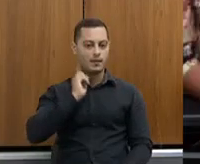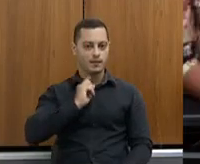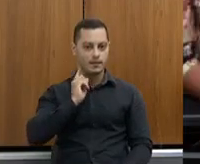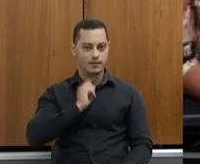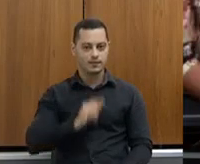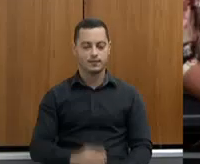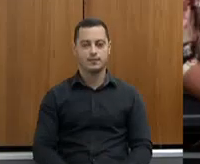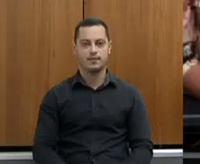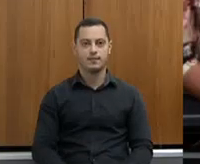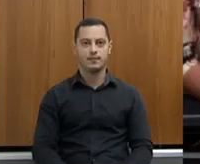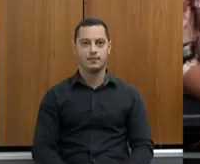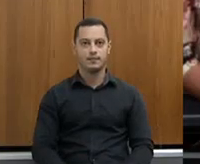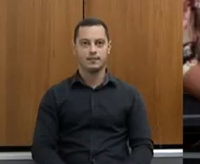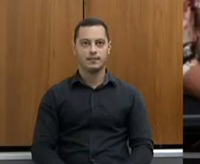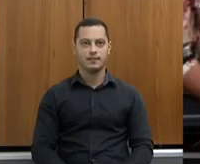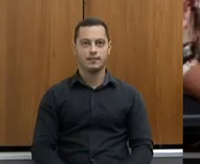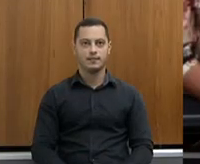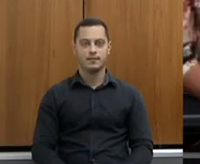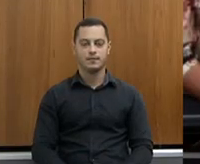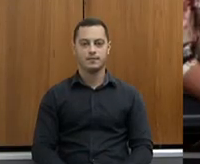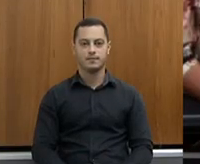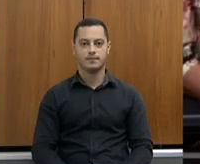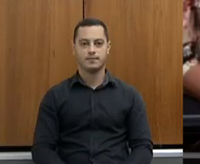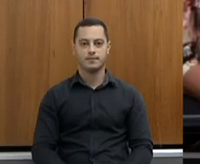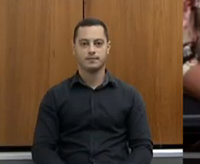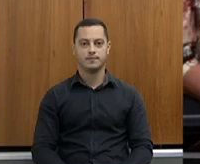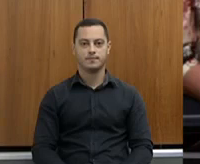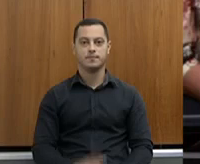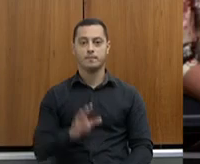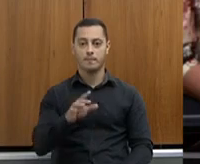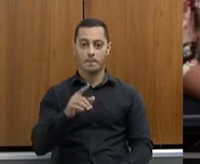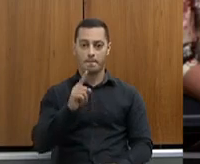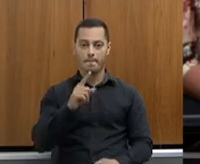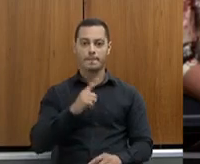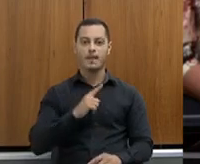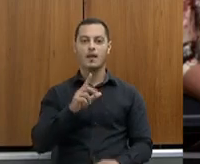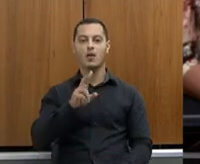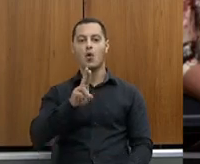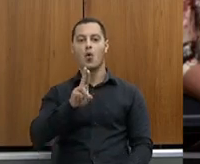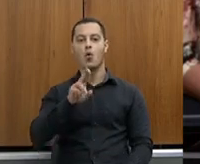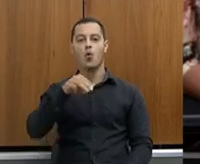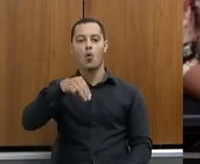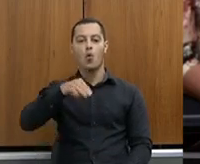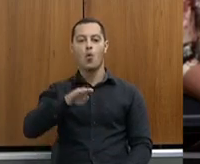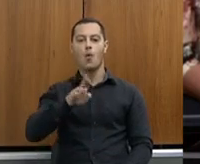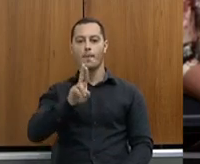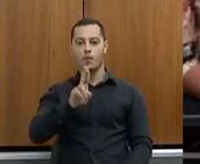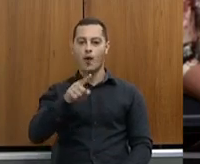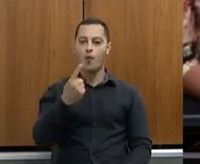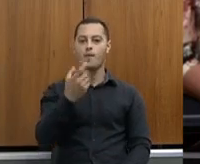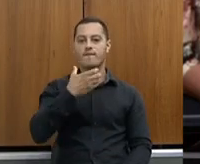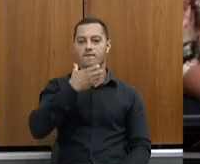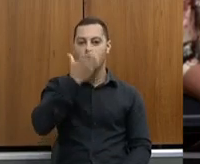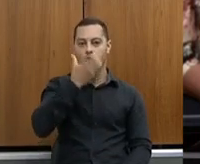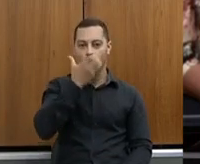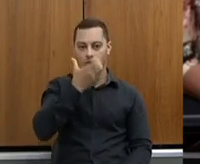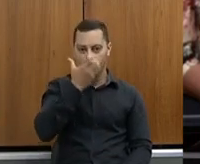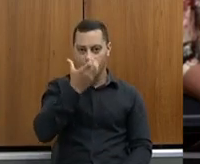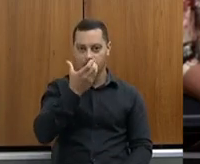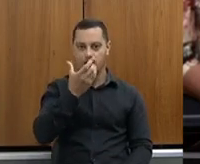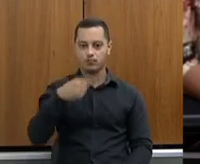Aqui a prática do processo agropecuário ligado a um burro, que é uma fruta, que a gente trabalha com ela, está atendendo o programa de